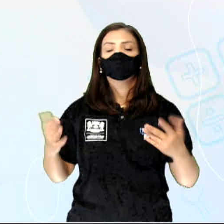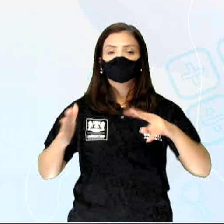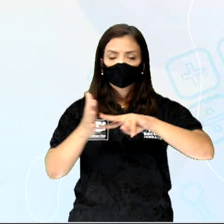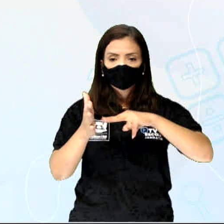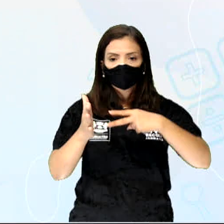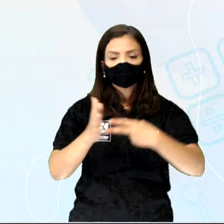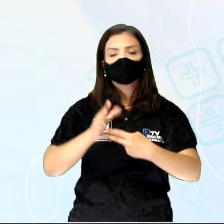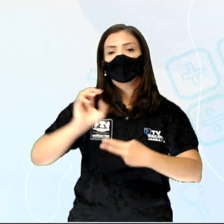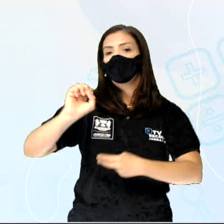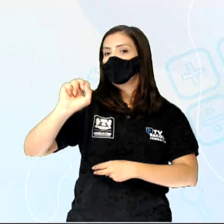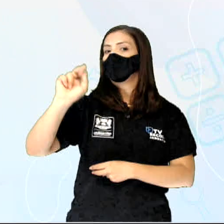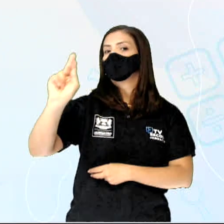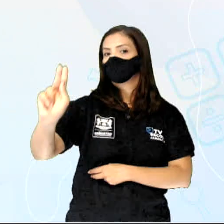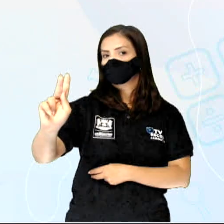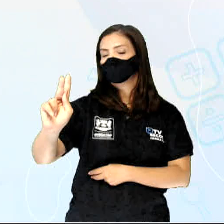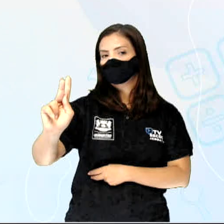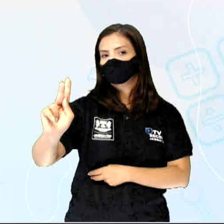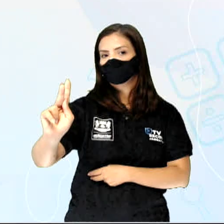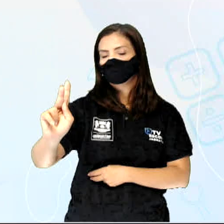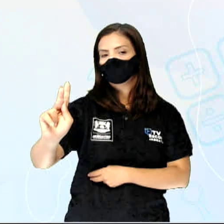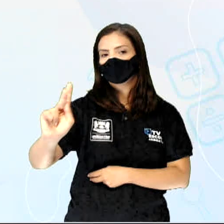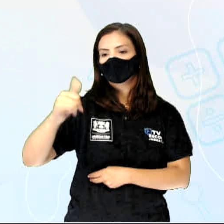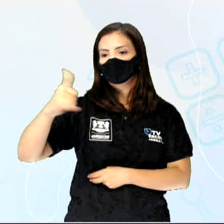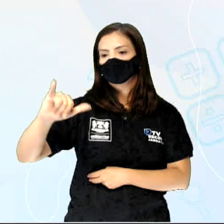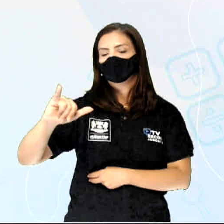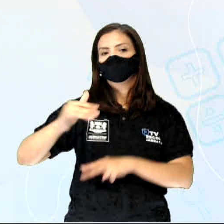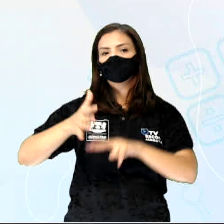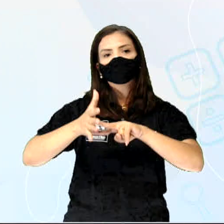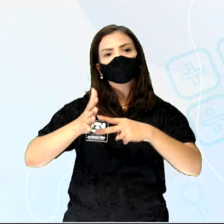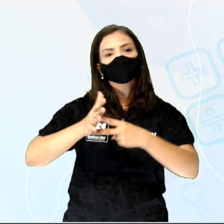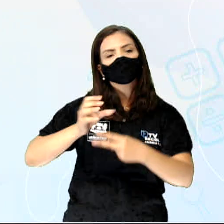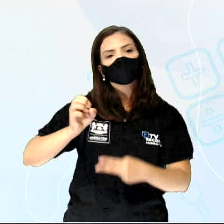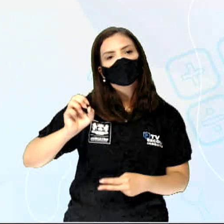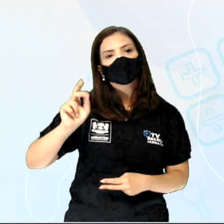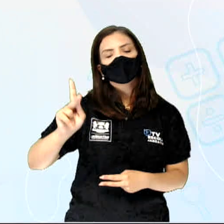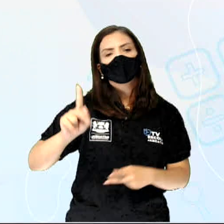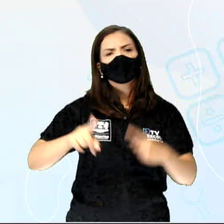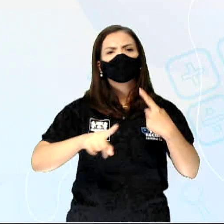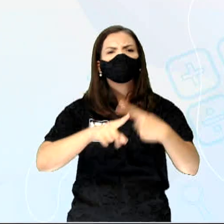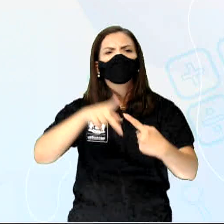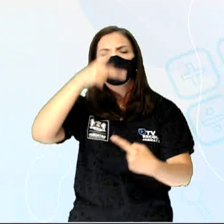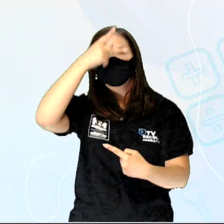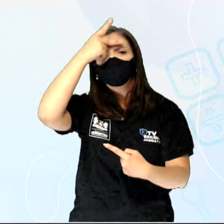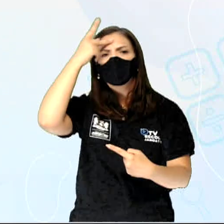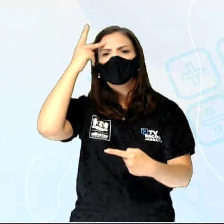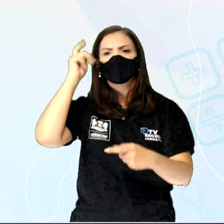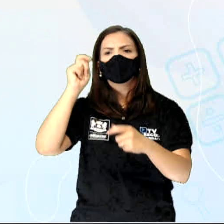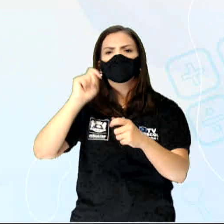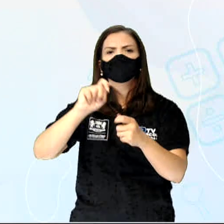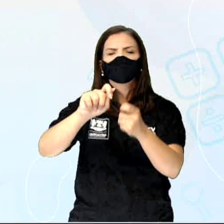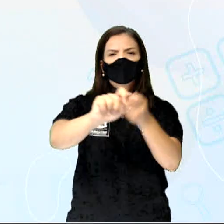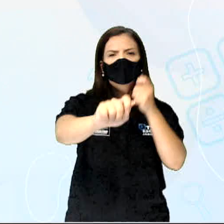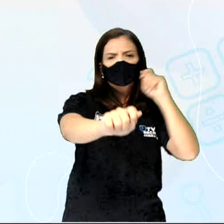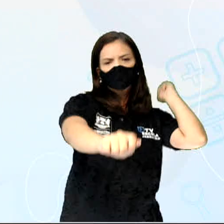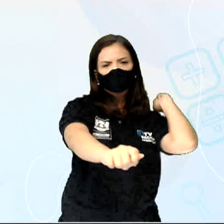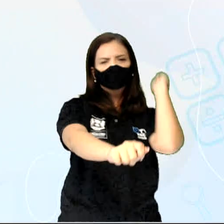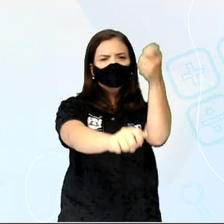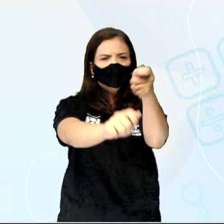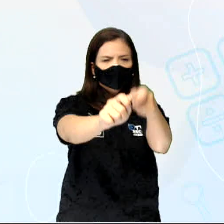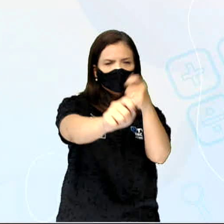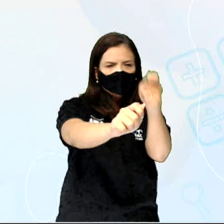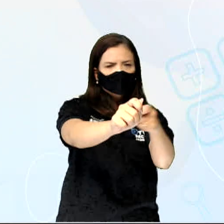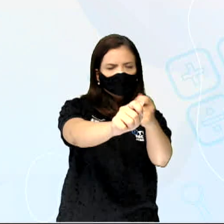Ok? É o ok, ok? Porque um pescador havaiano, o Hamanakali,